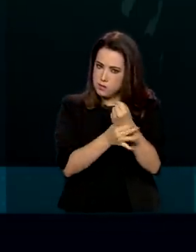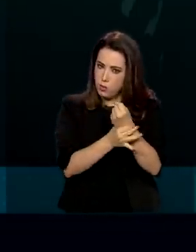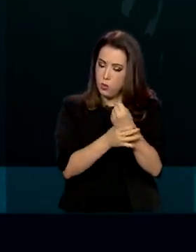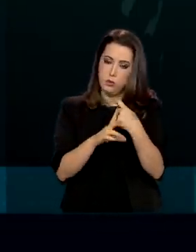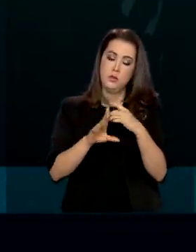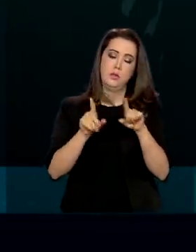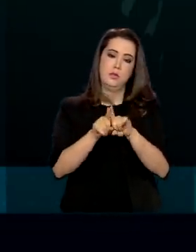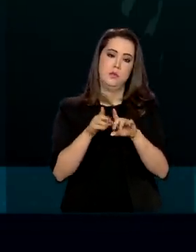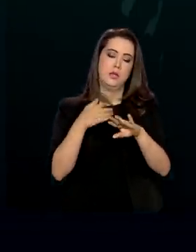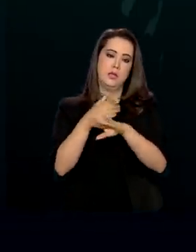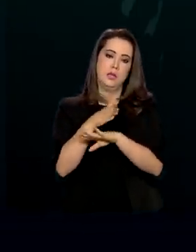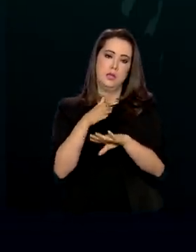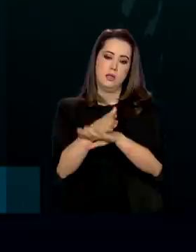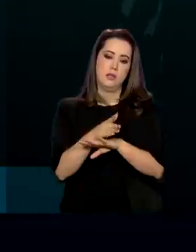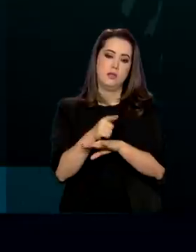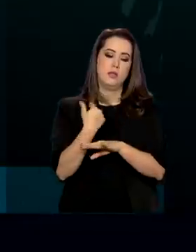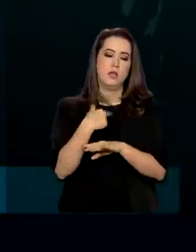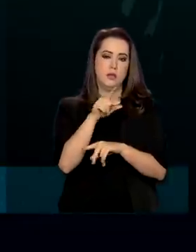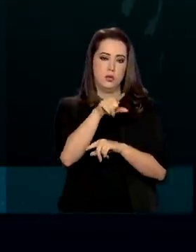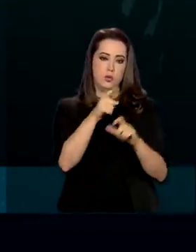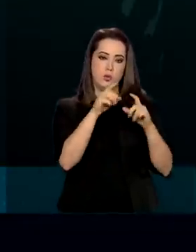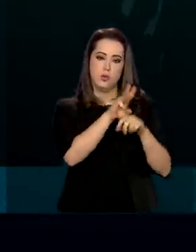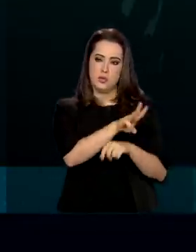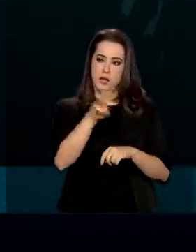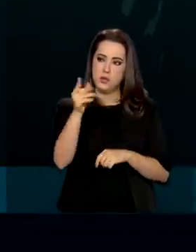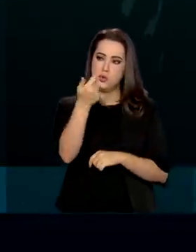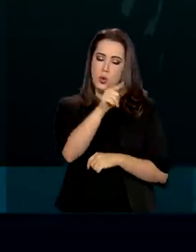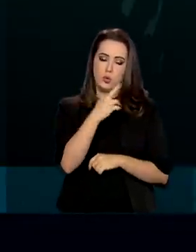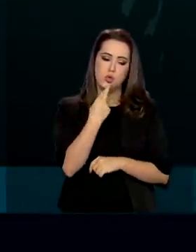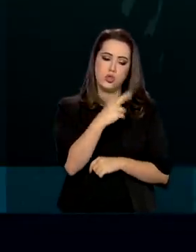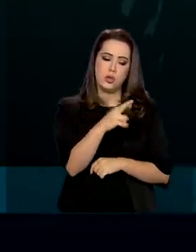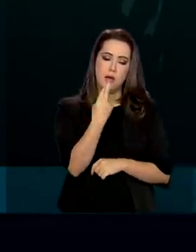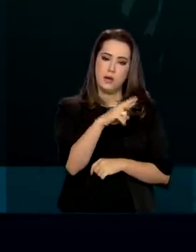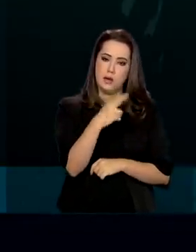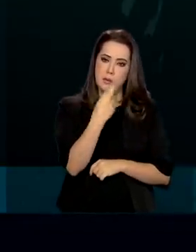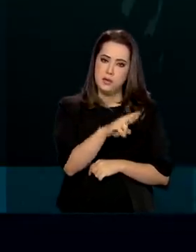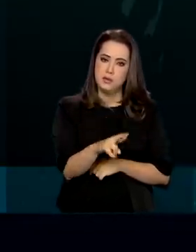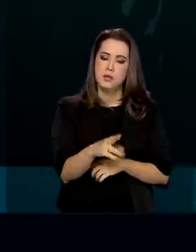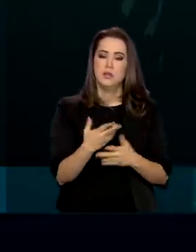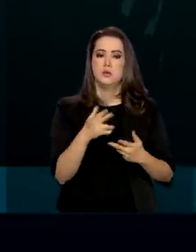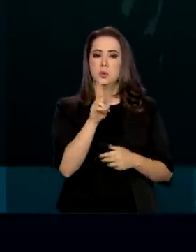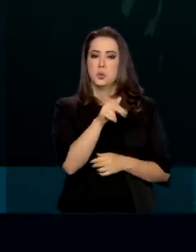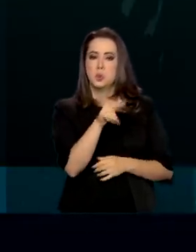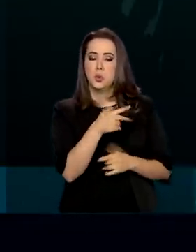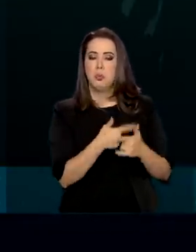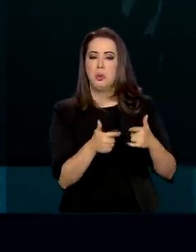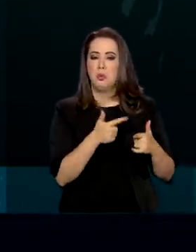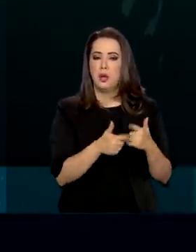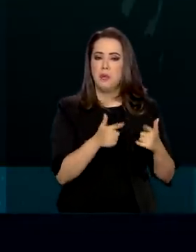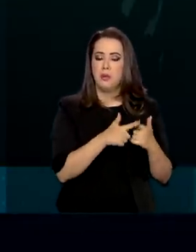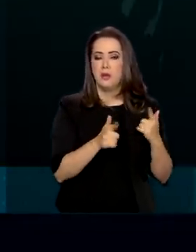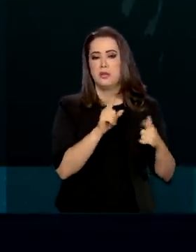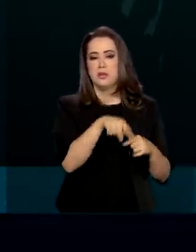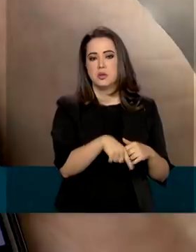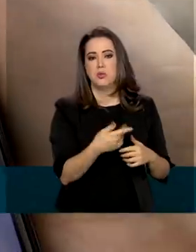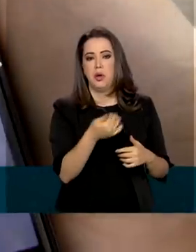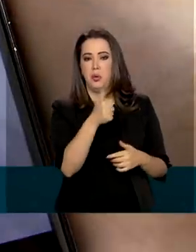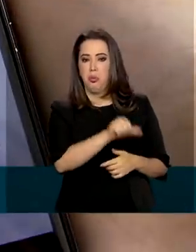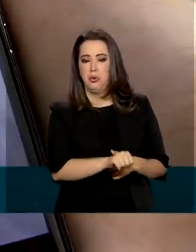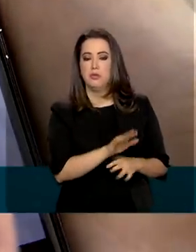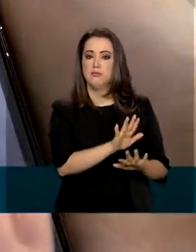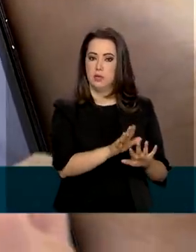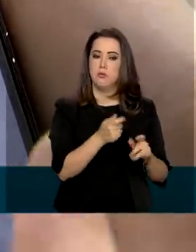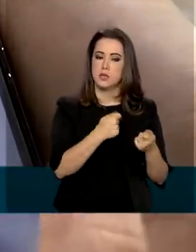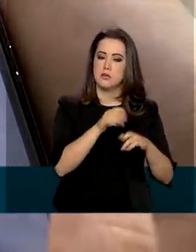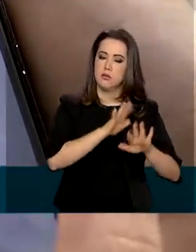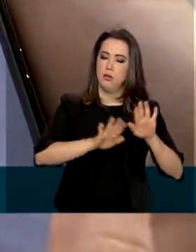Entro também naqueles sites para ver se a empresa nunca teve problema, se não é furada. É.